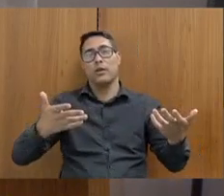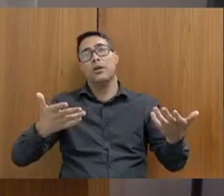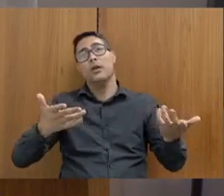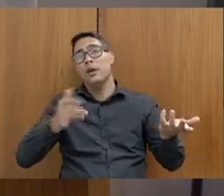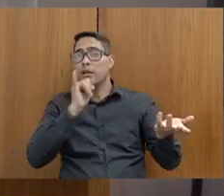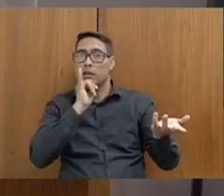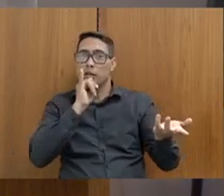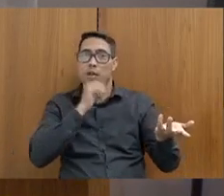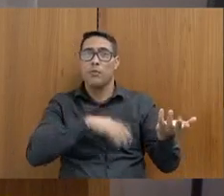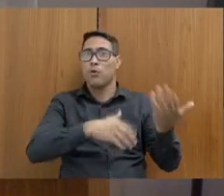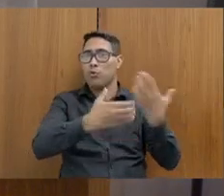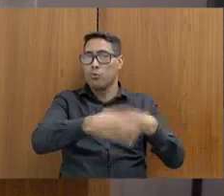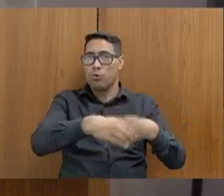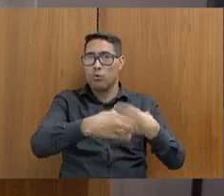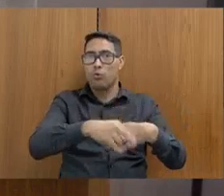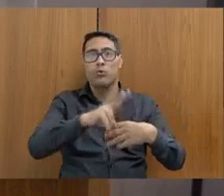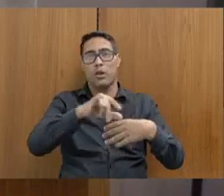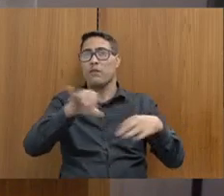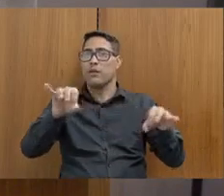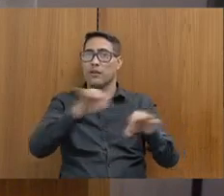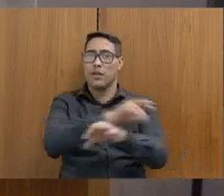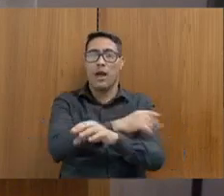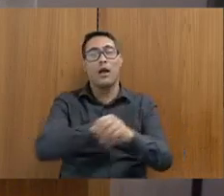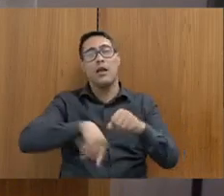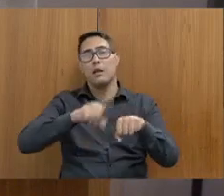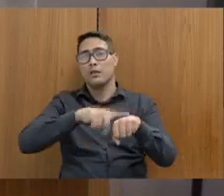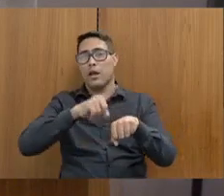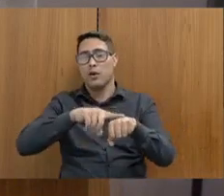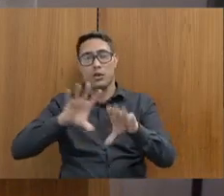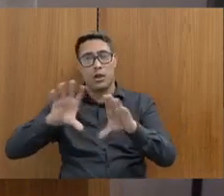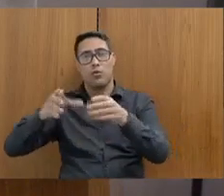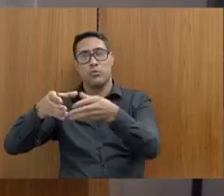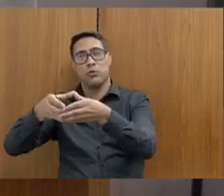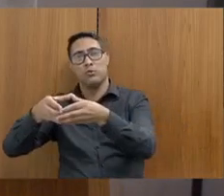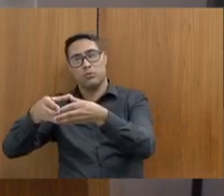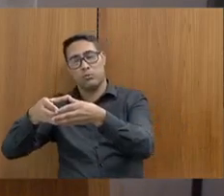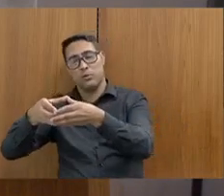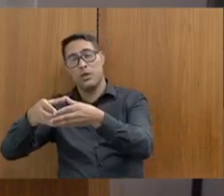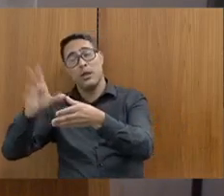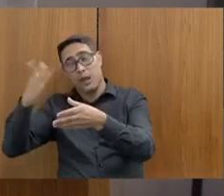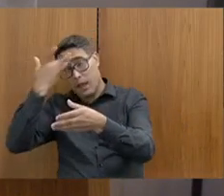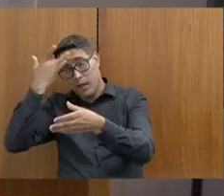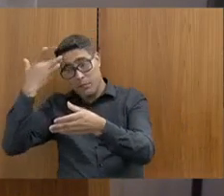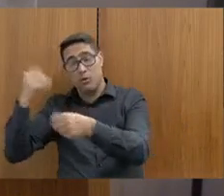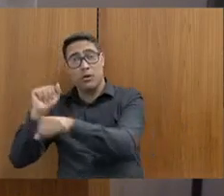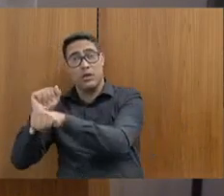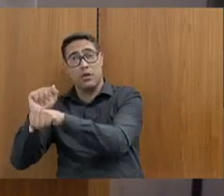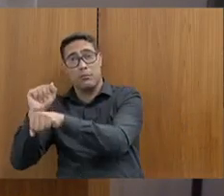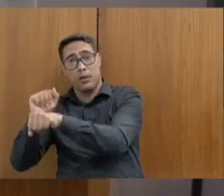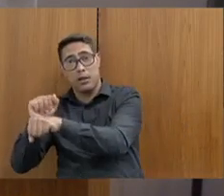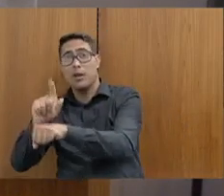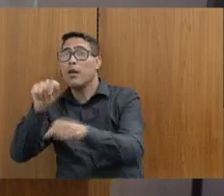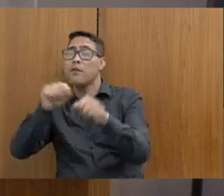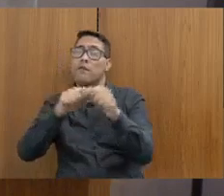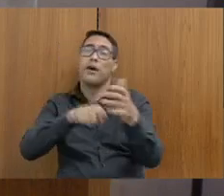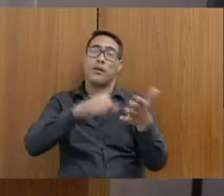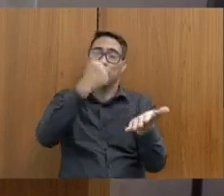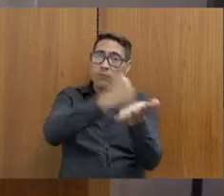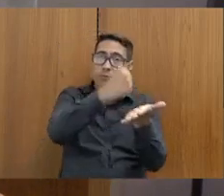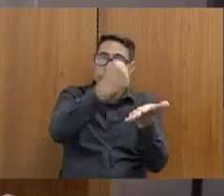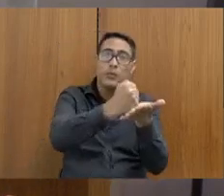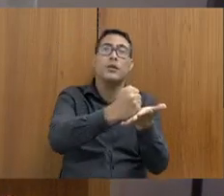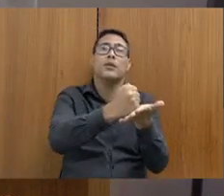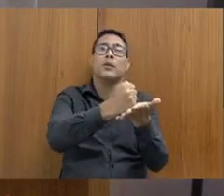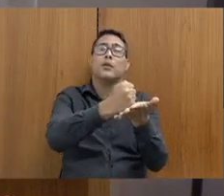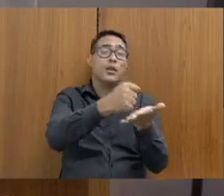o concurso vai se encerrar quando houver a última turma composta pelos excedentes. se homologa, se faz uma classificação e